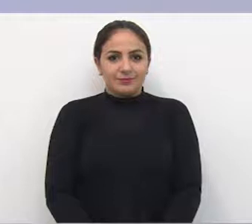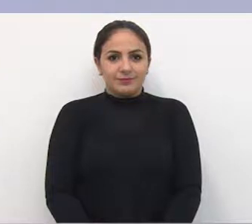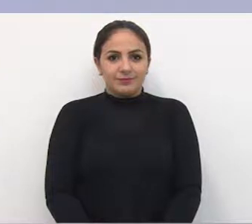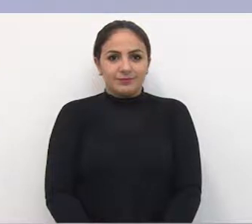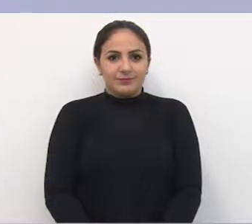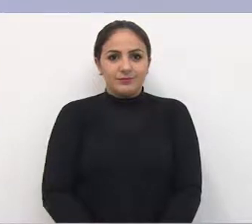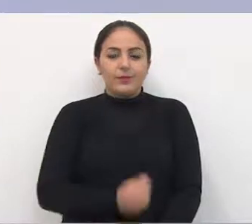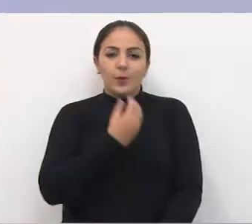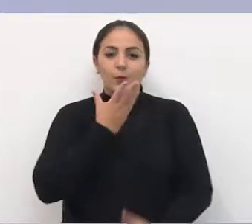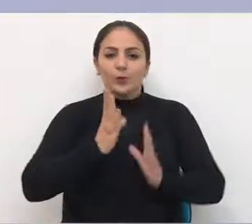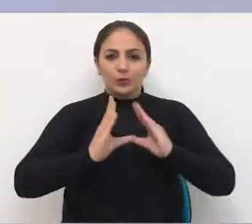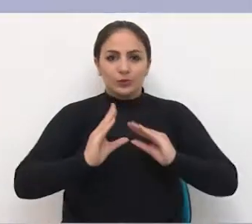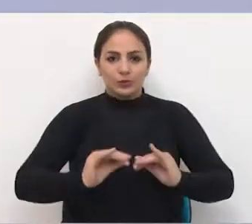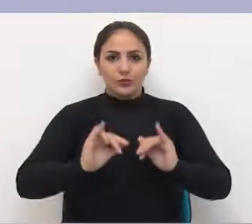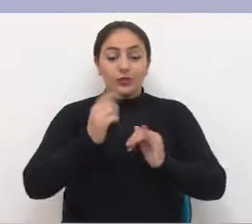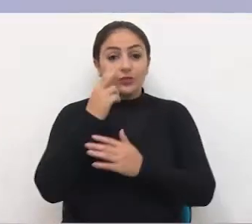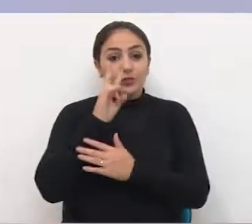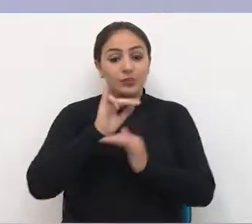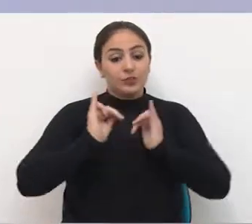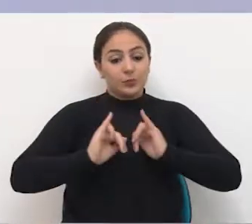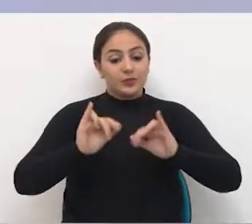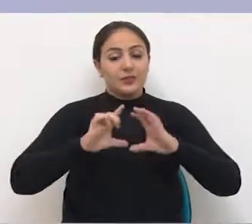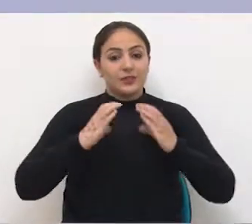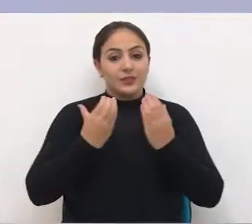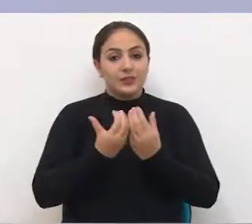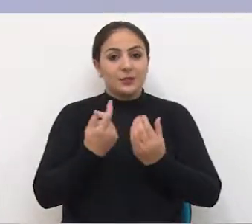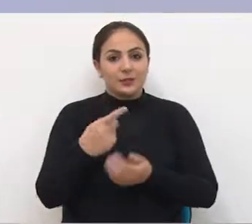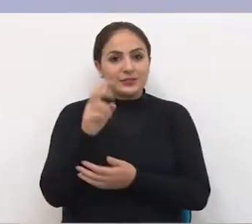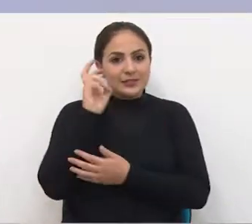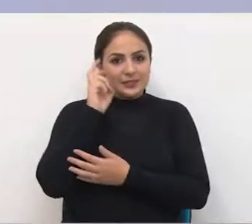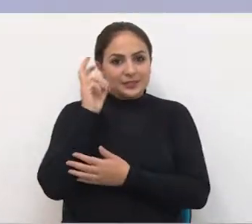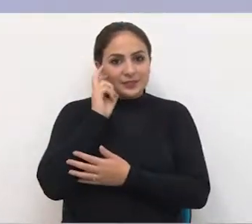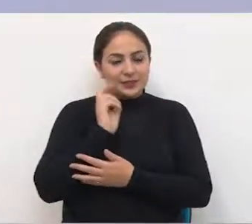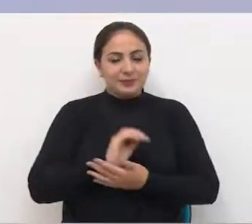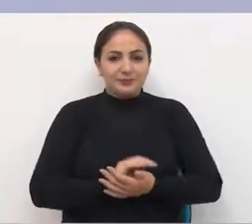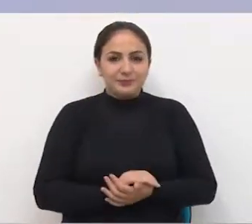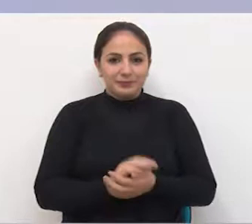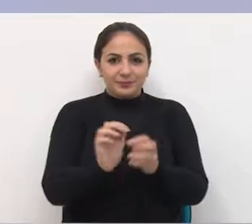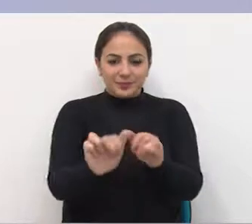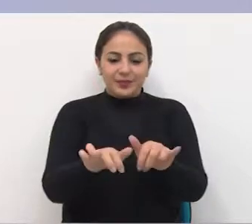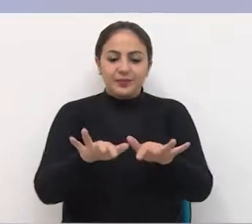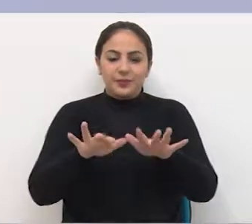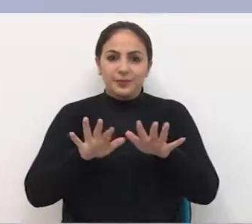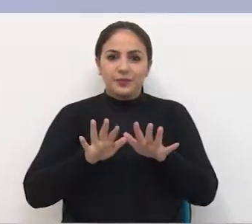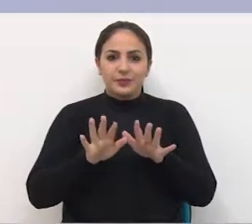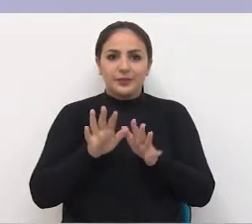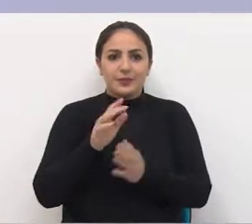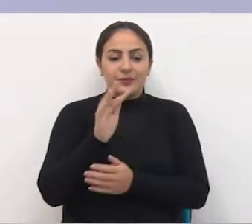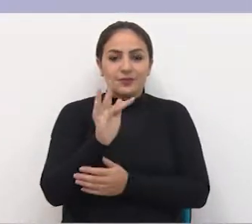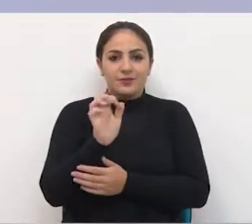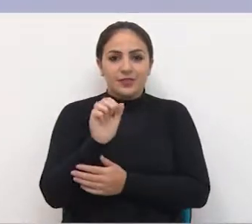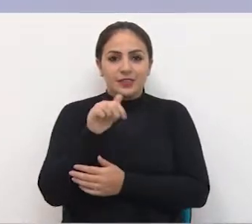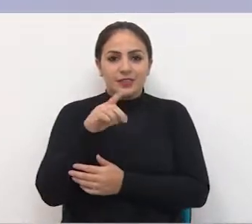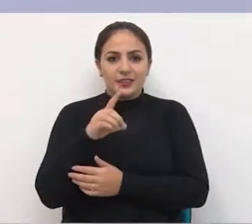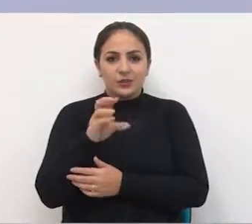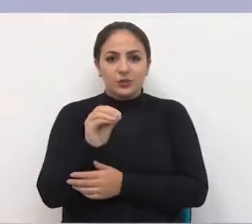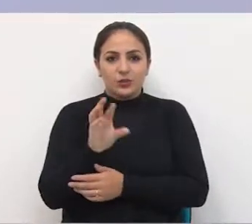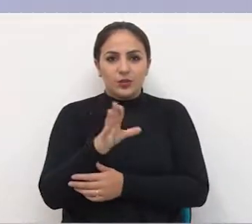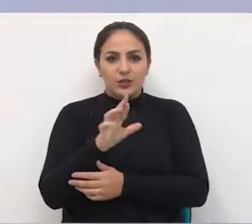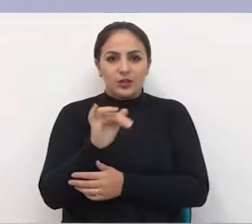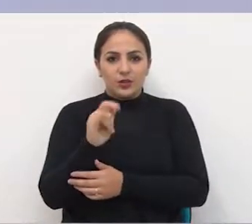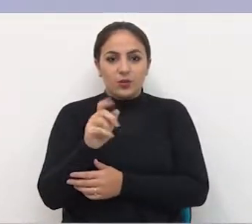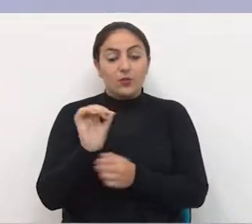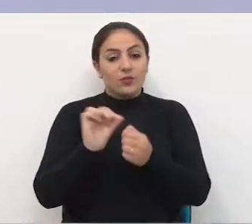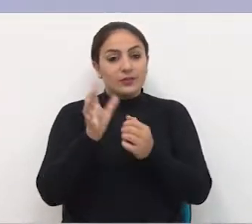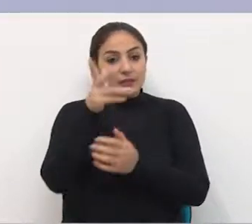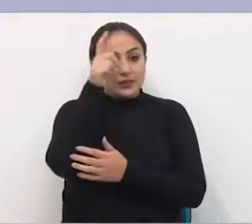Boa noite, veja no Jornal da Câmara desta quinta-feira. Em grande expediente, Fernando Rigon faz balanço dos